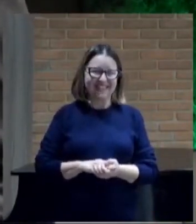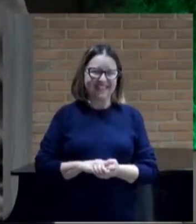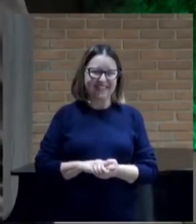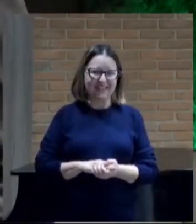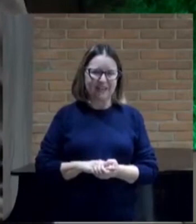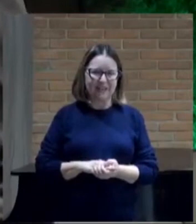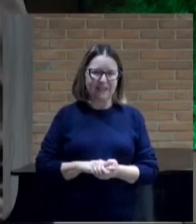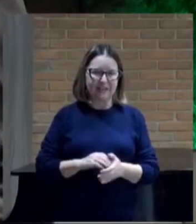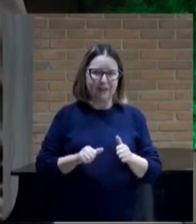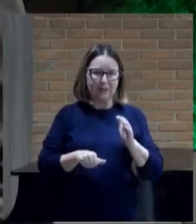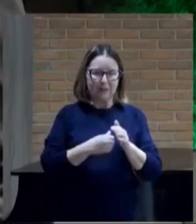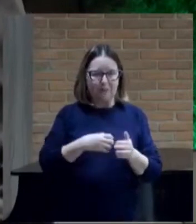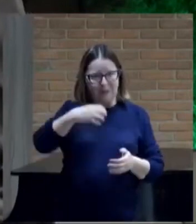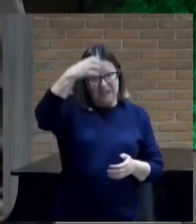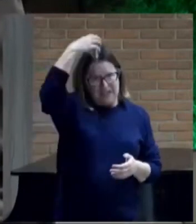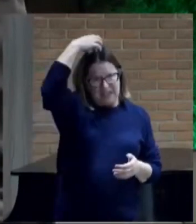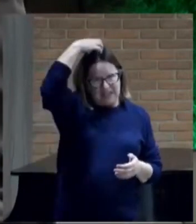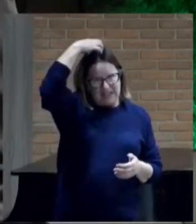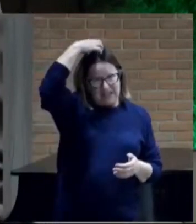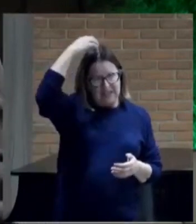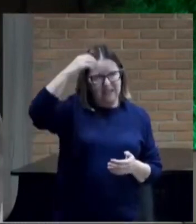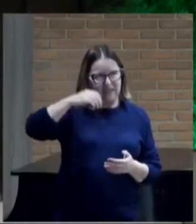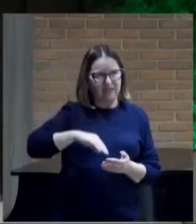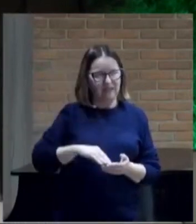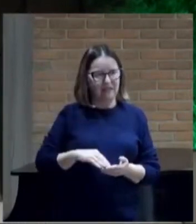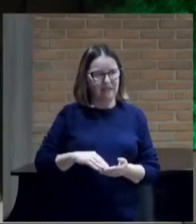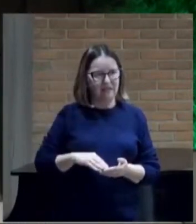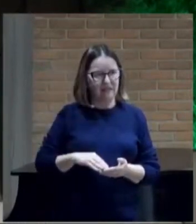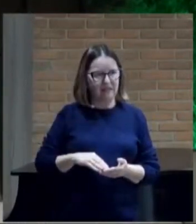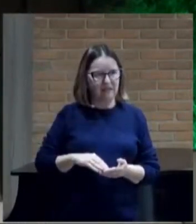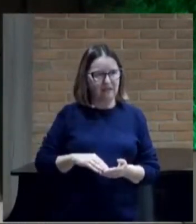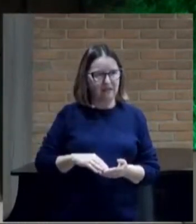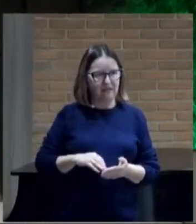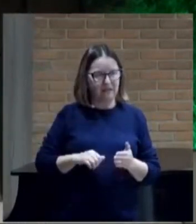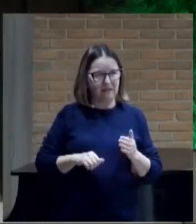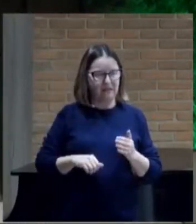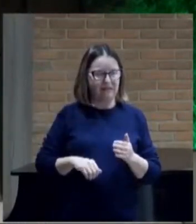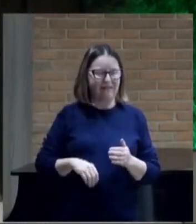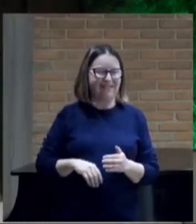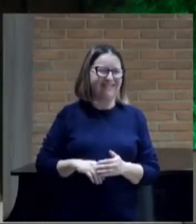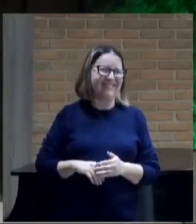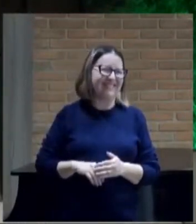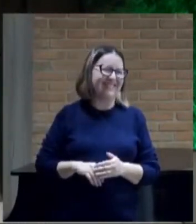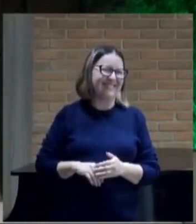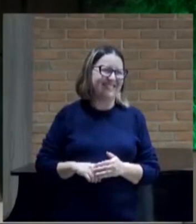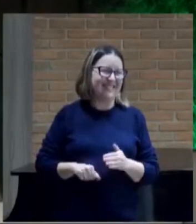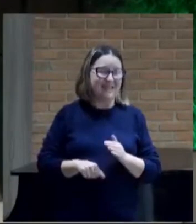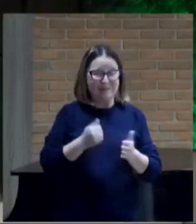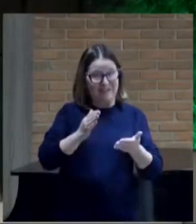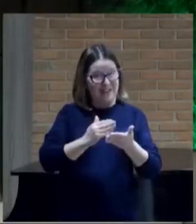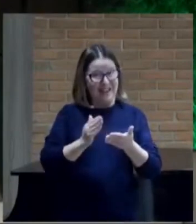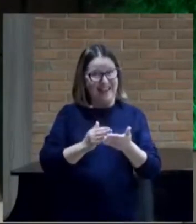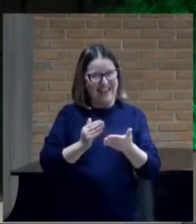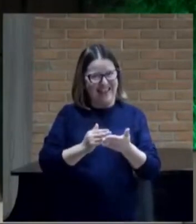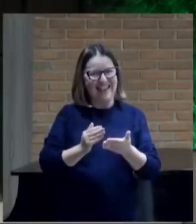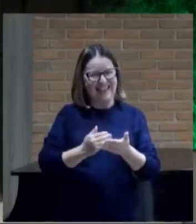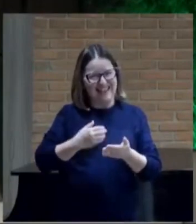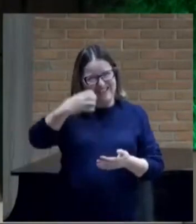Primeira de Reis, primeira carta, de Reis, primeira carta, primeiro